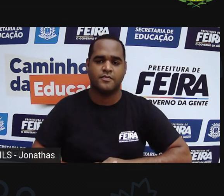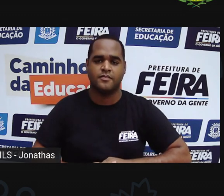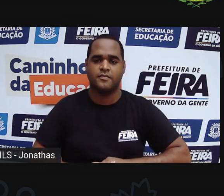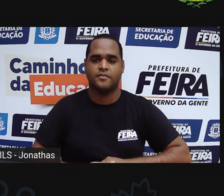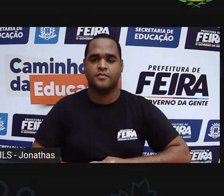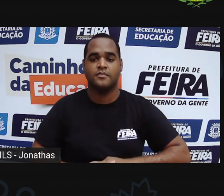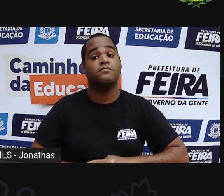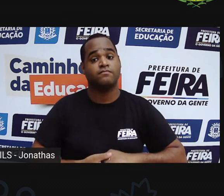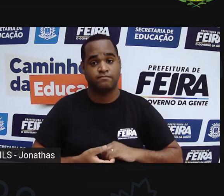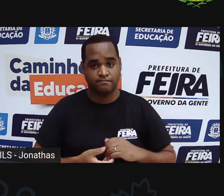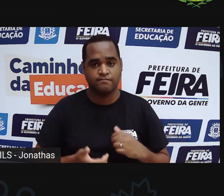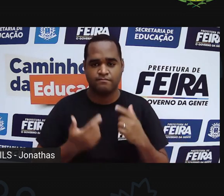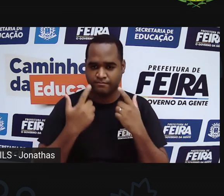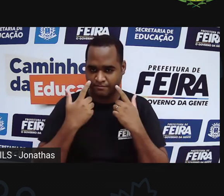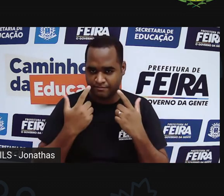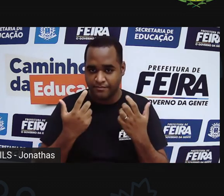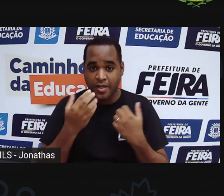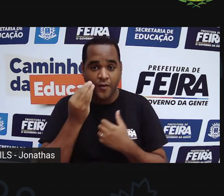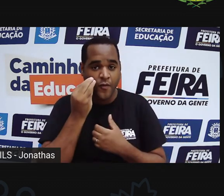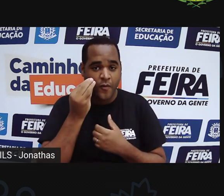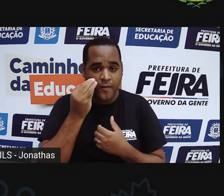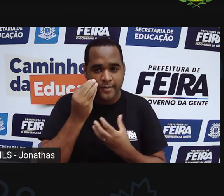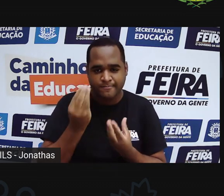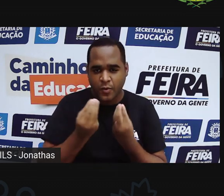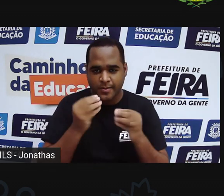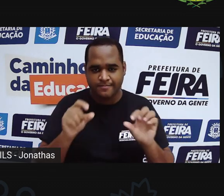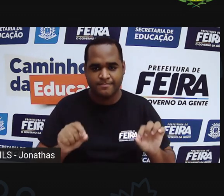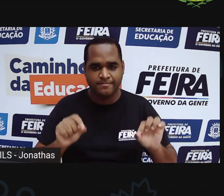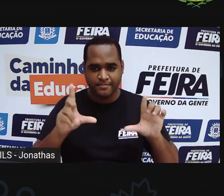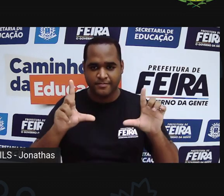Então, vamos lá. Estou tentando compartilhar.